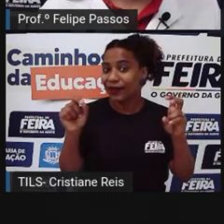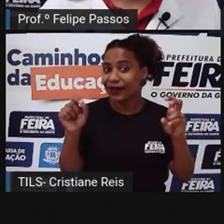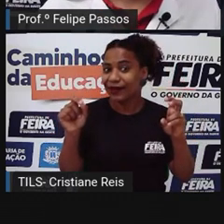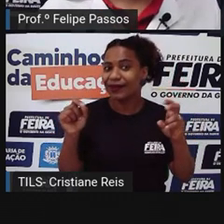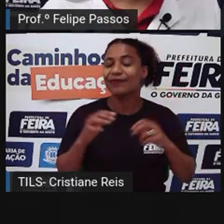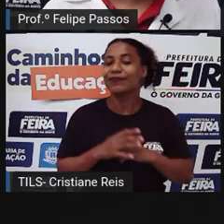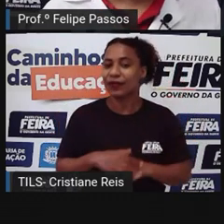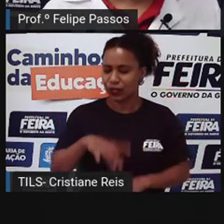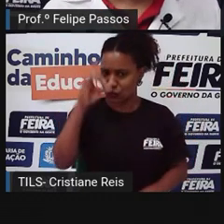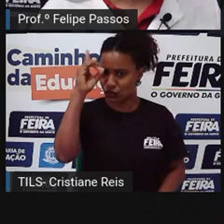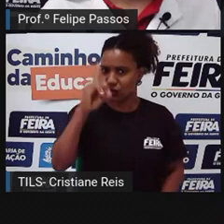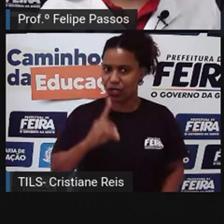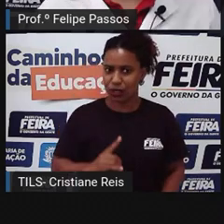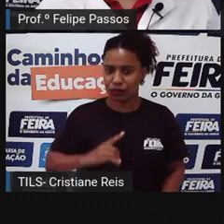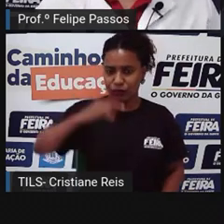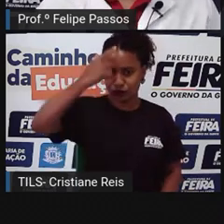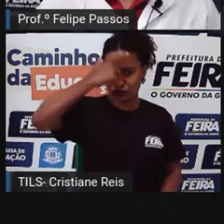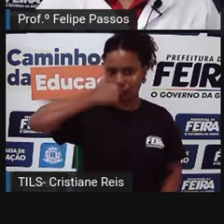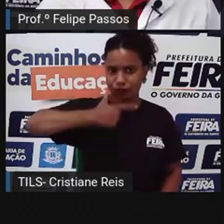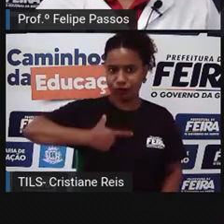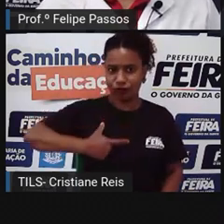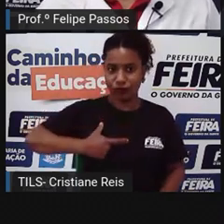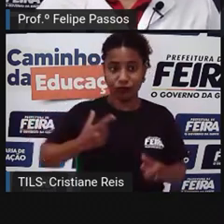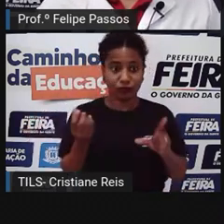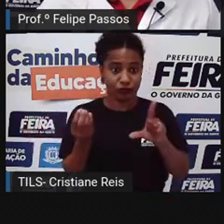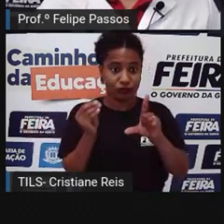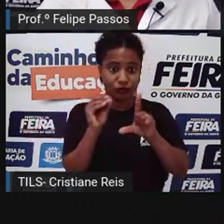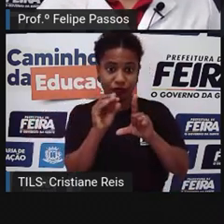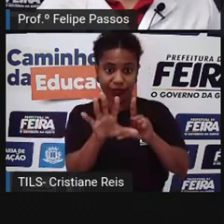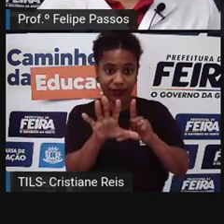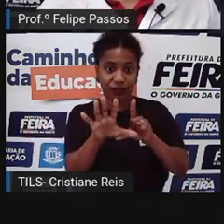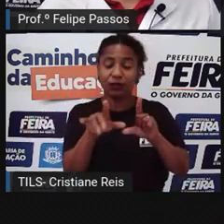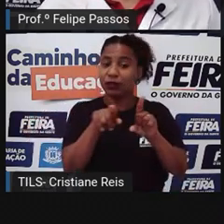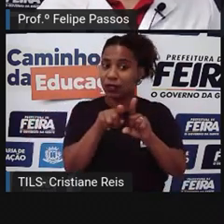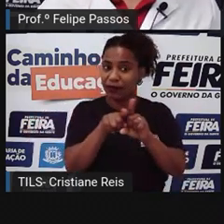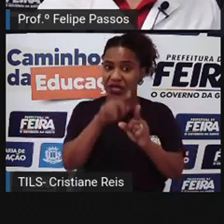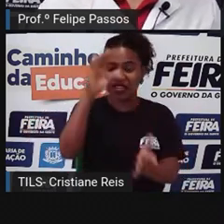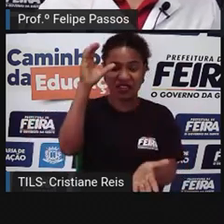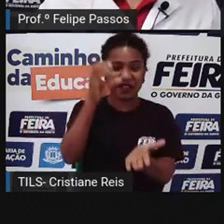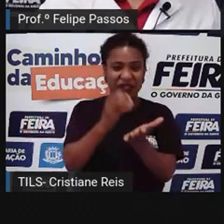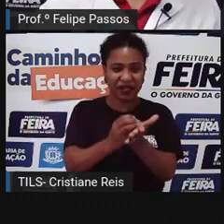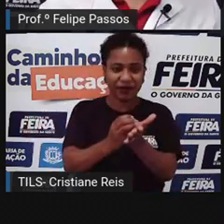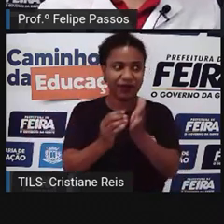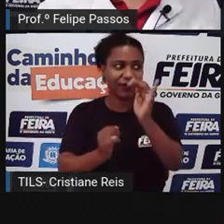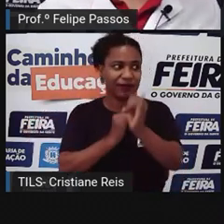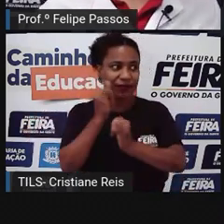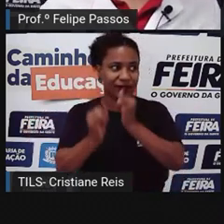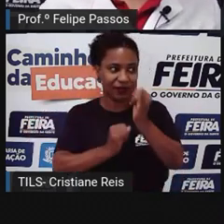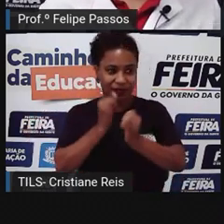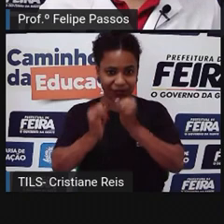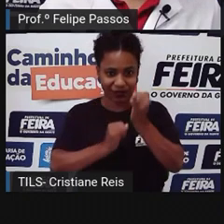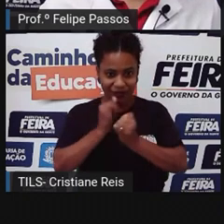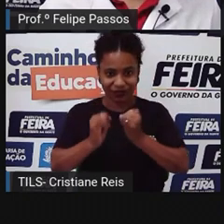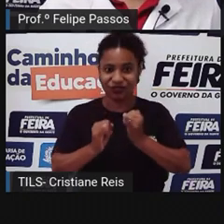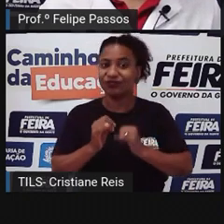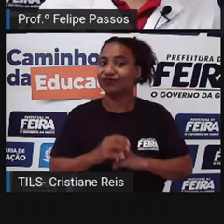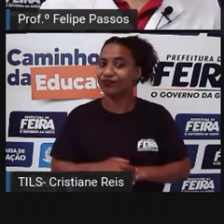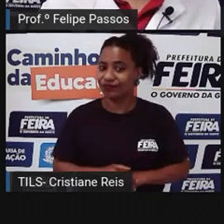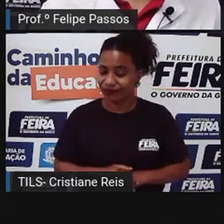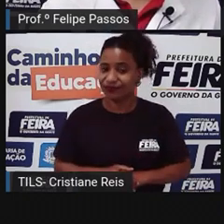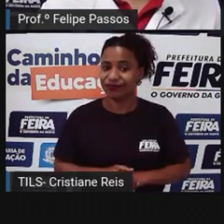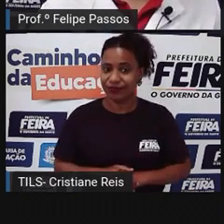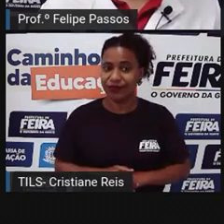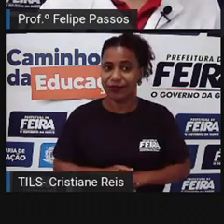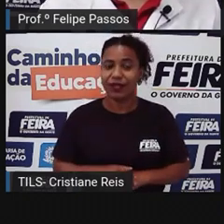Imagem e Crimes Cibernéticos. Olha só, durante a pandemia a gente viveu assim